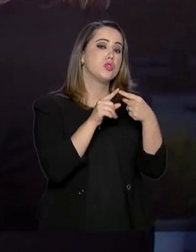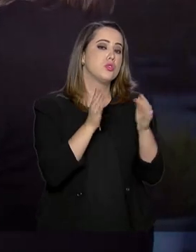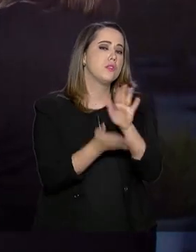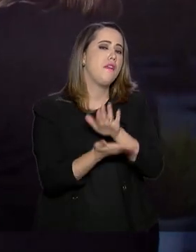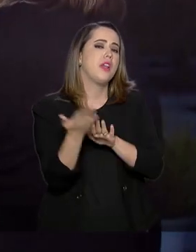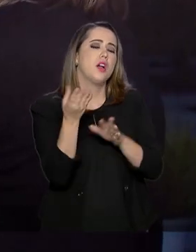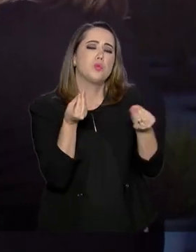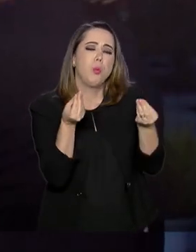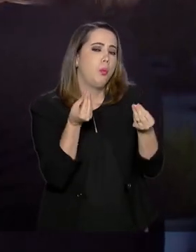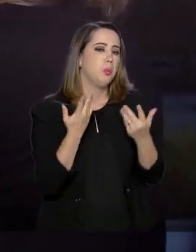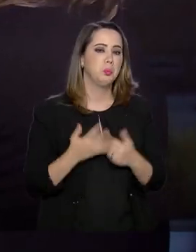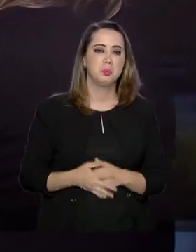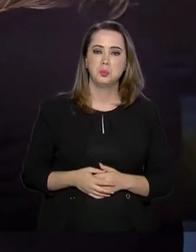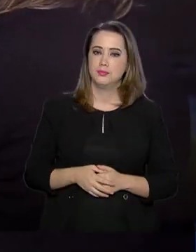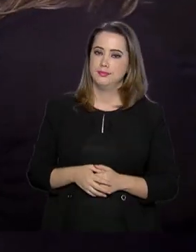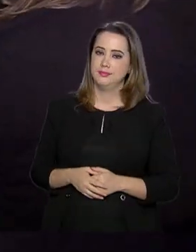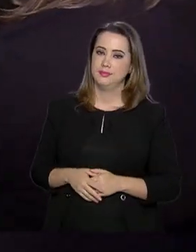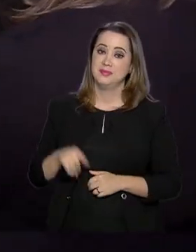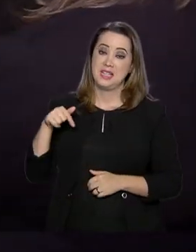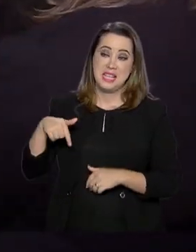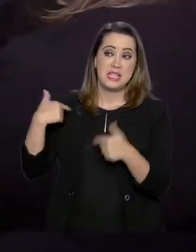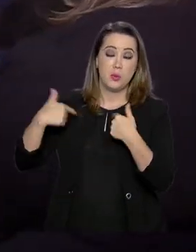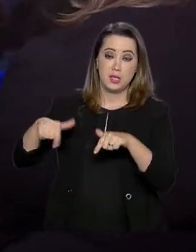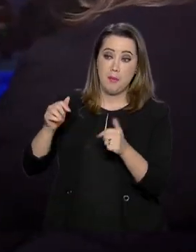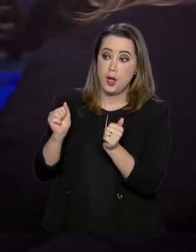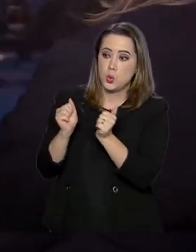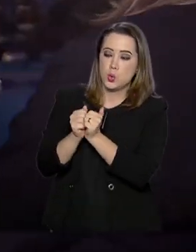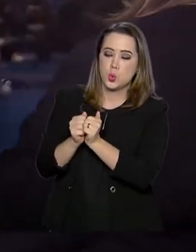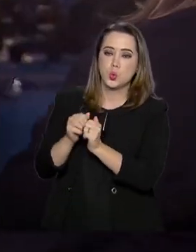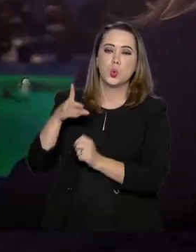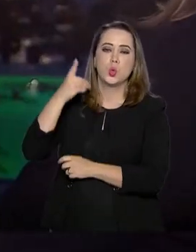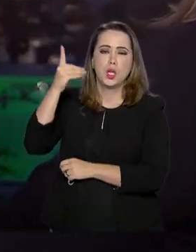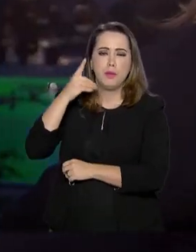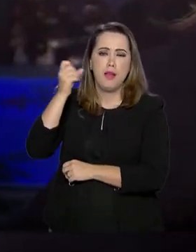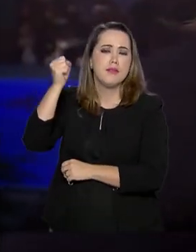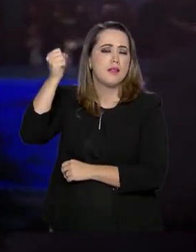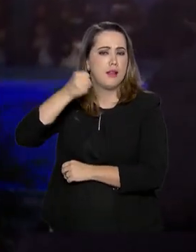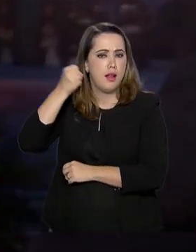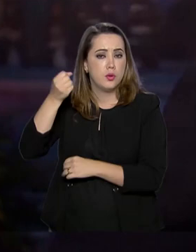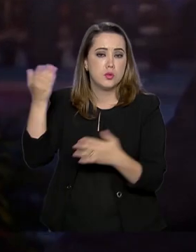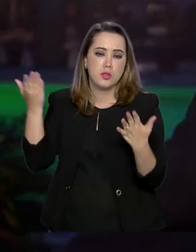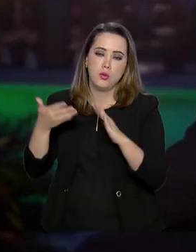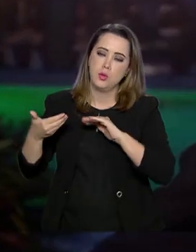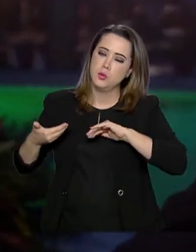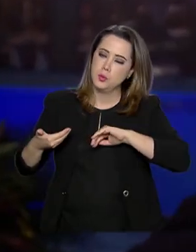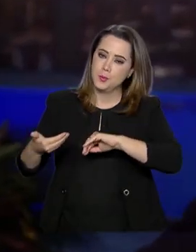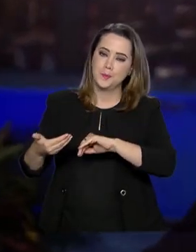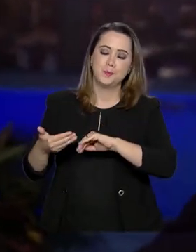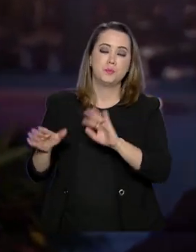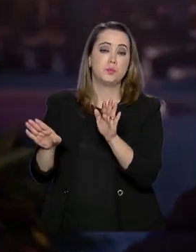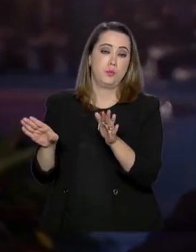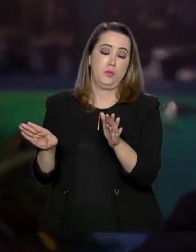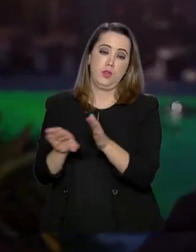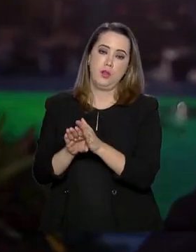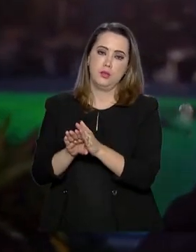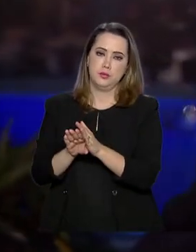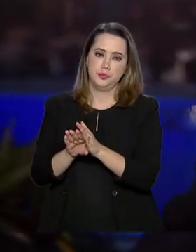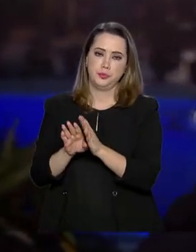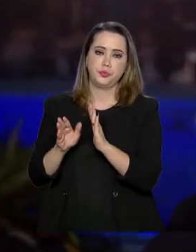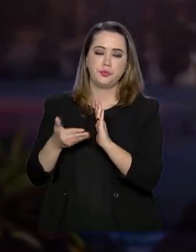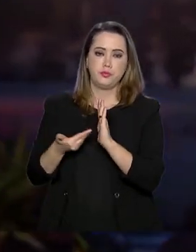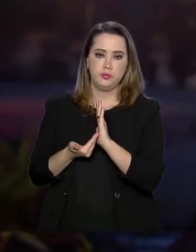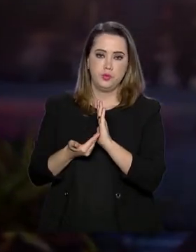viagem. Olha, essa é uma missão com parlamentares. Nós temos agora no Congresso, chegou na Câmara, o